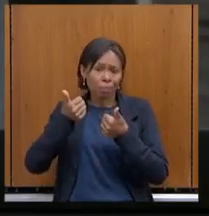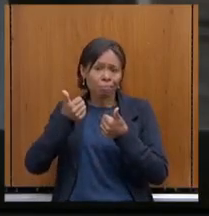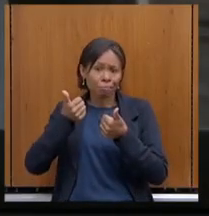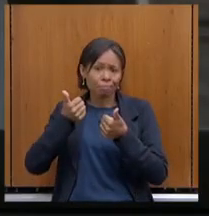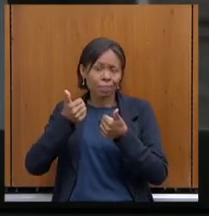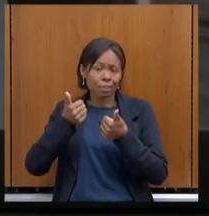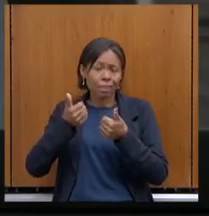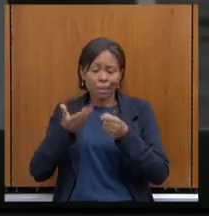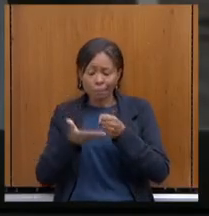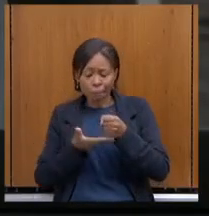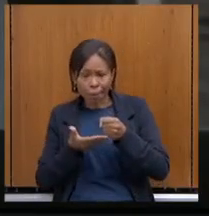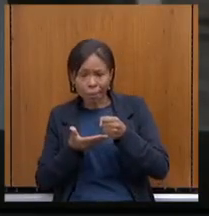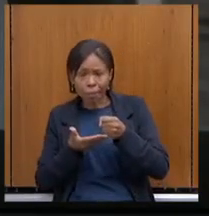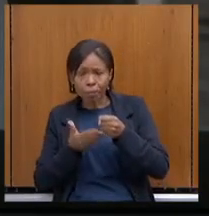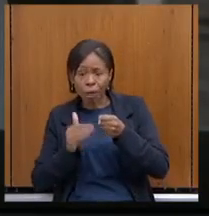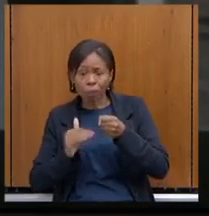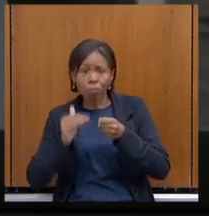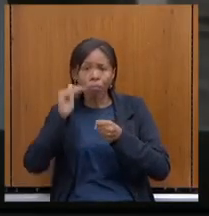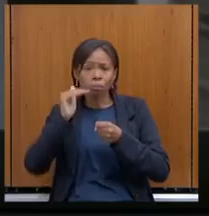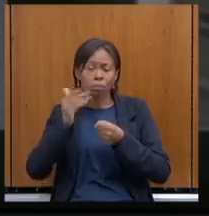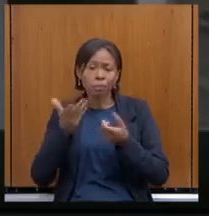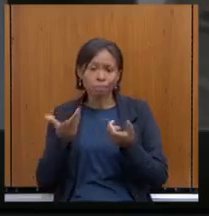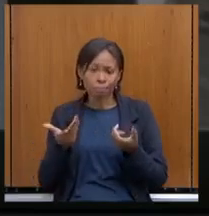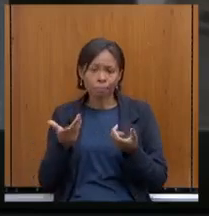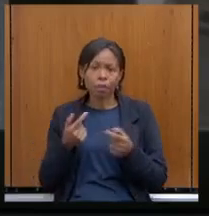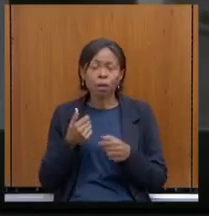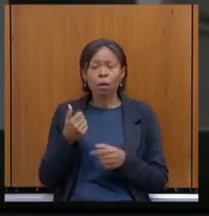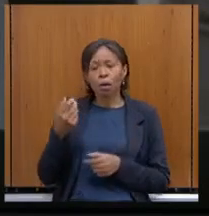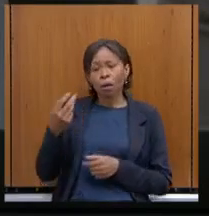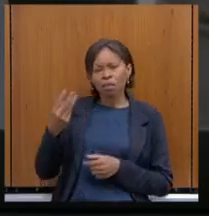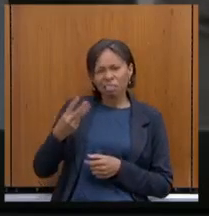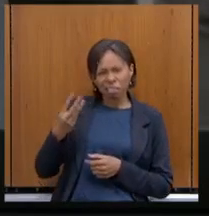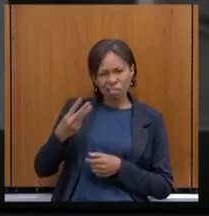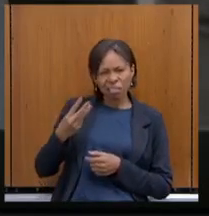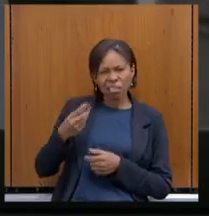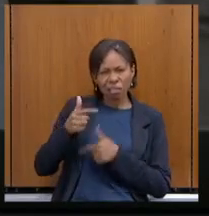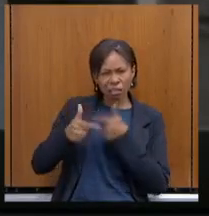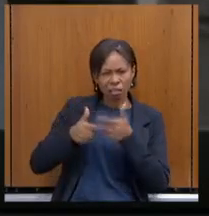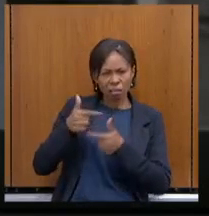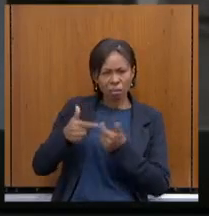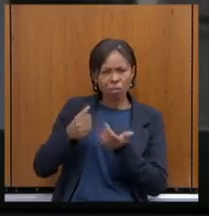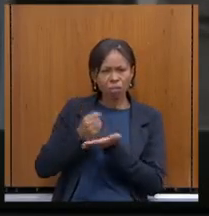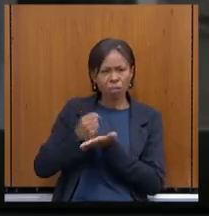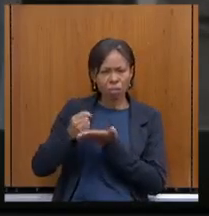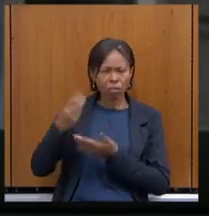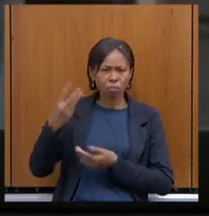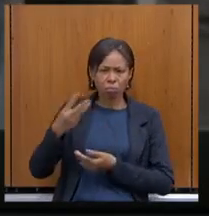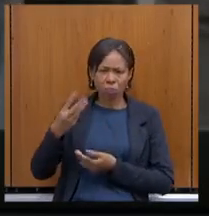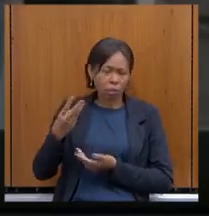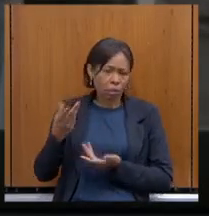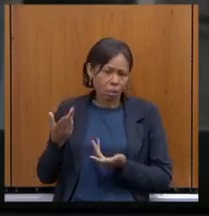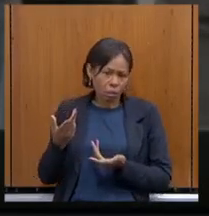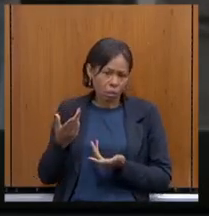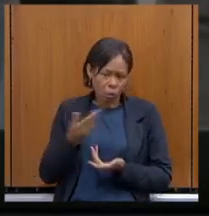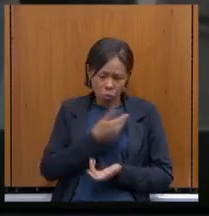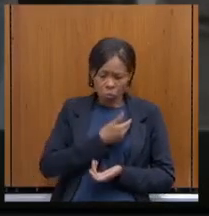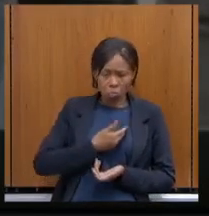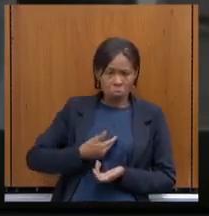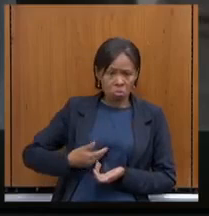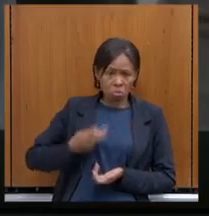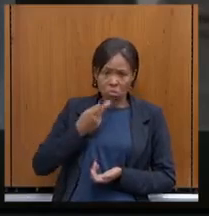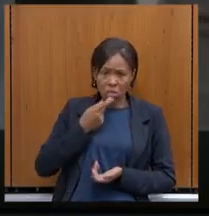mínimo? A terceirização não é uma maneira do Estado dizer que não pretende investir